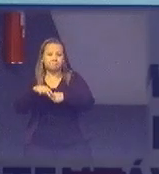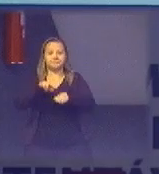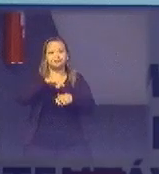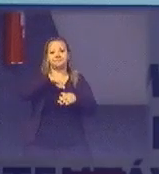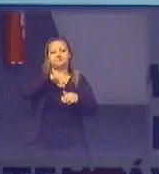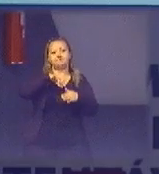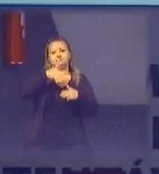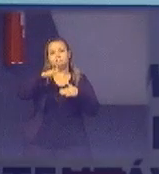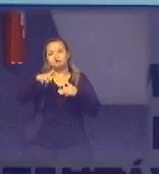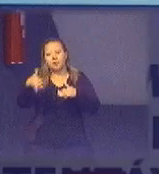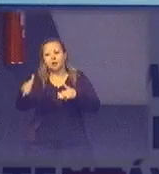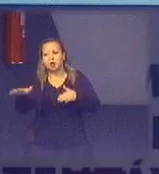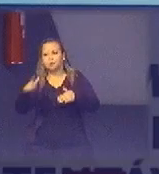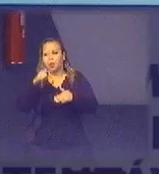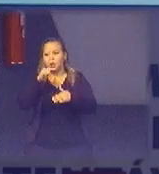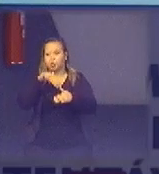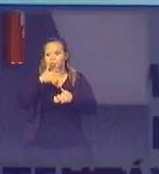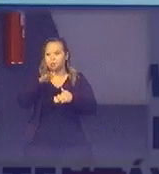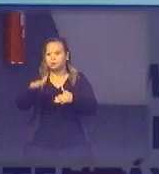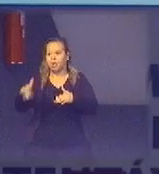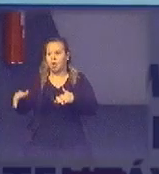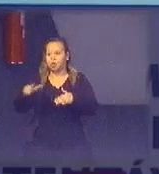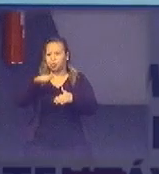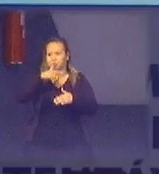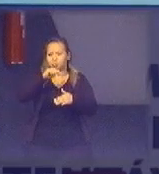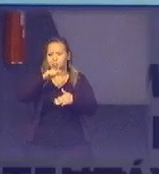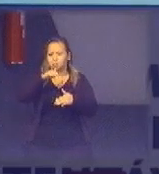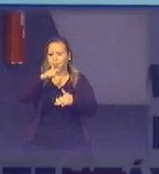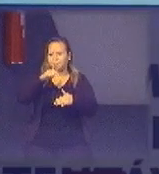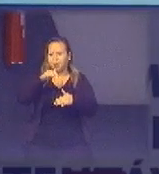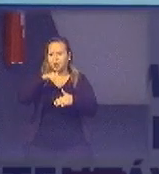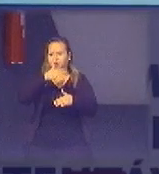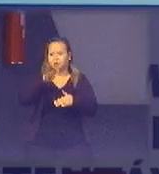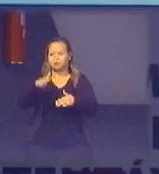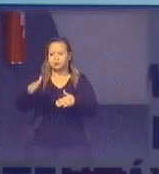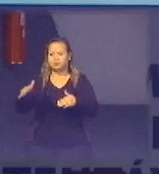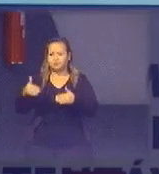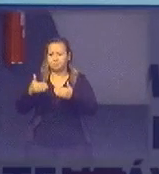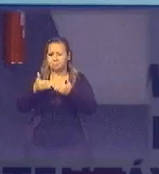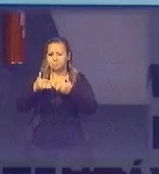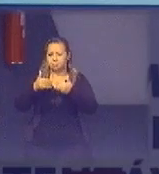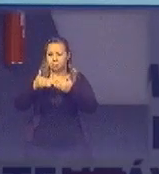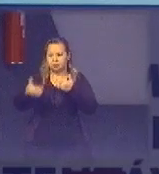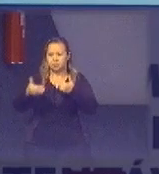quando isso aí foi convertido em lei caiu